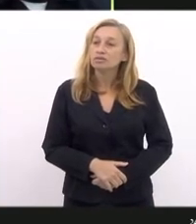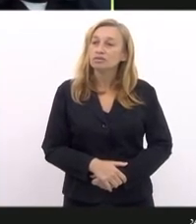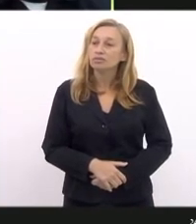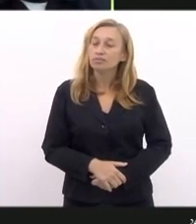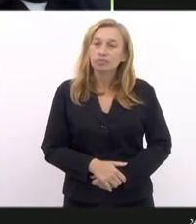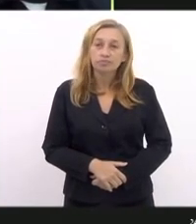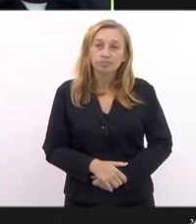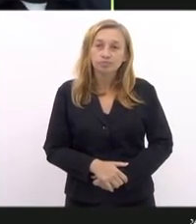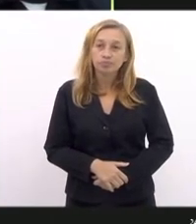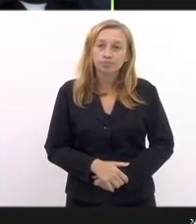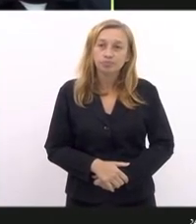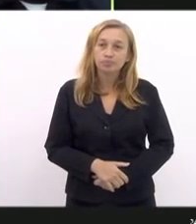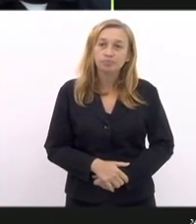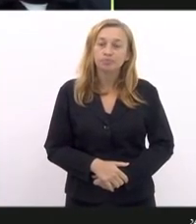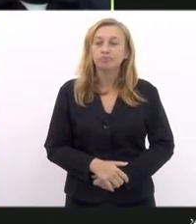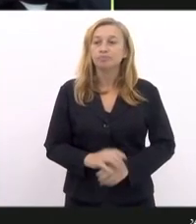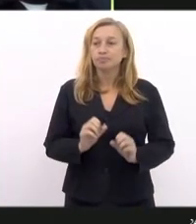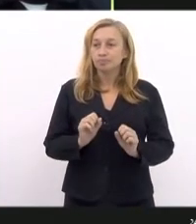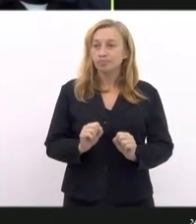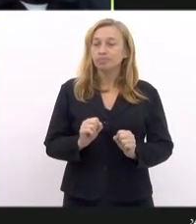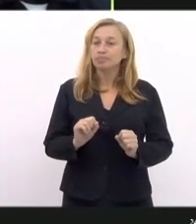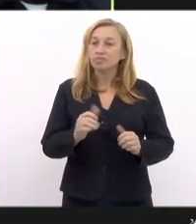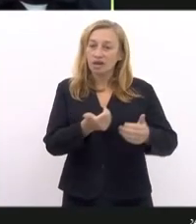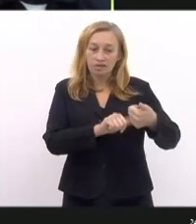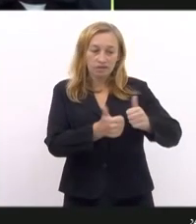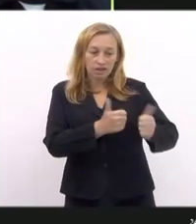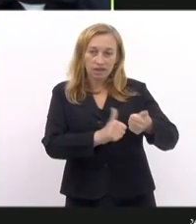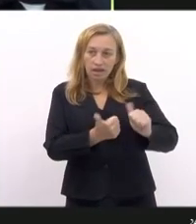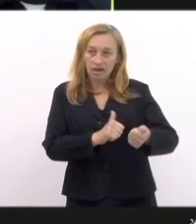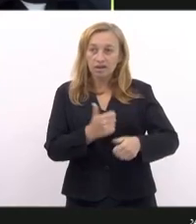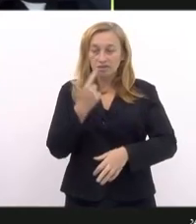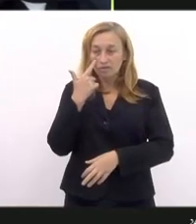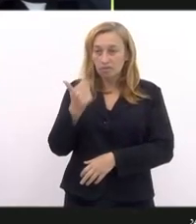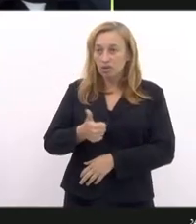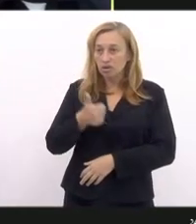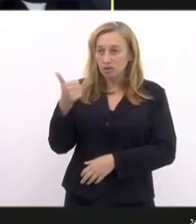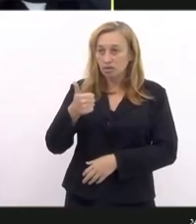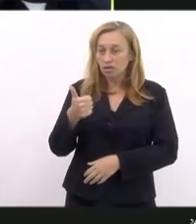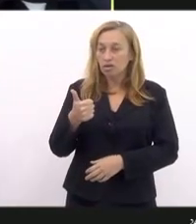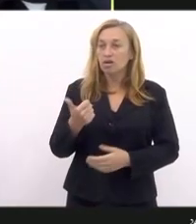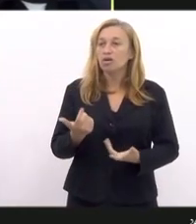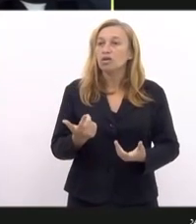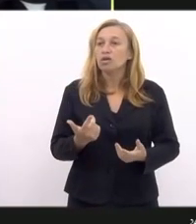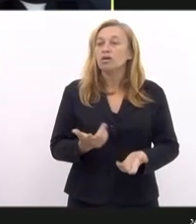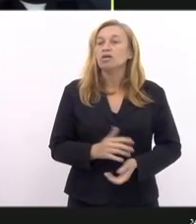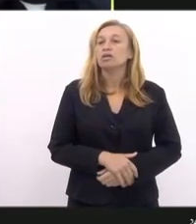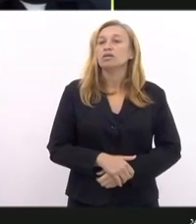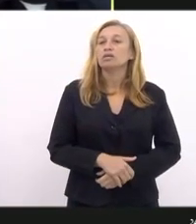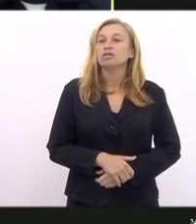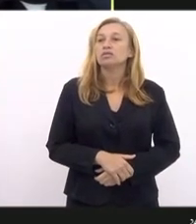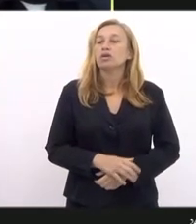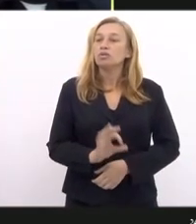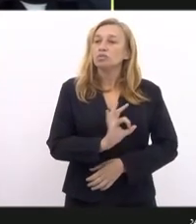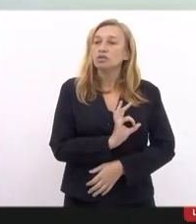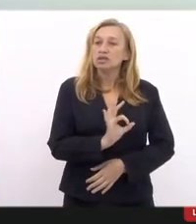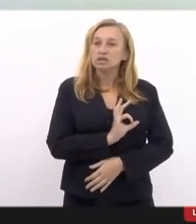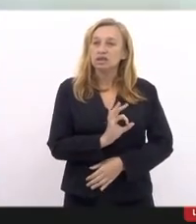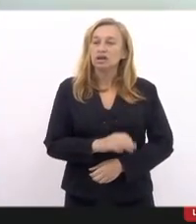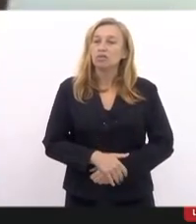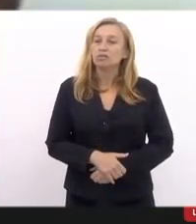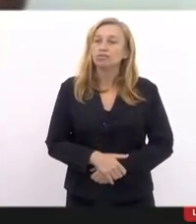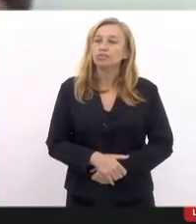com distorções que possam avaliar e afetar o serviço policial como um todo.